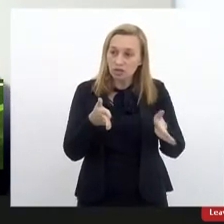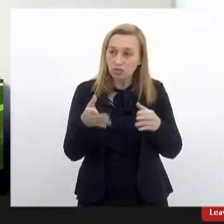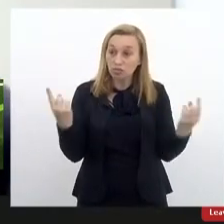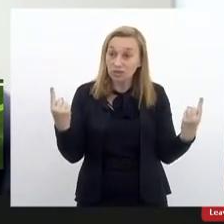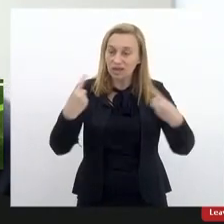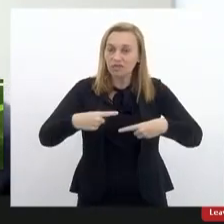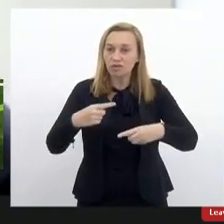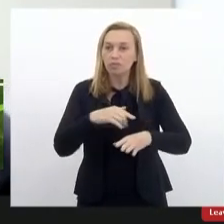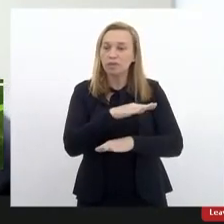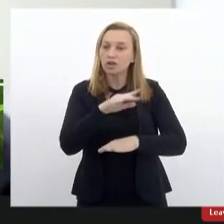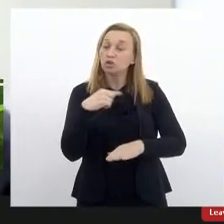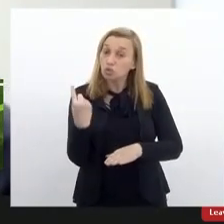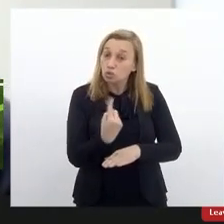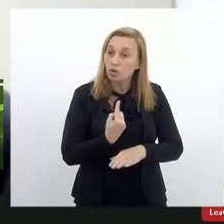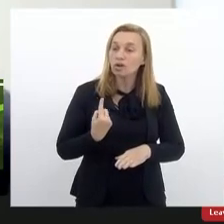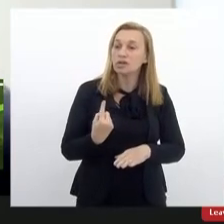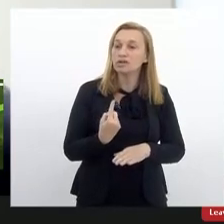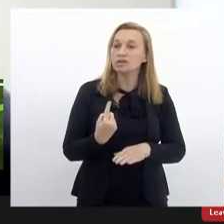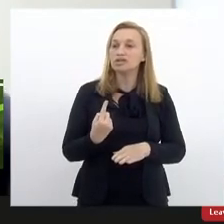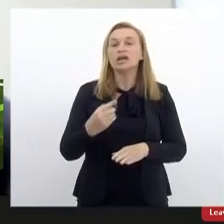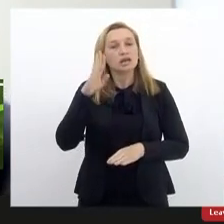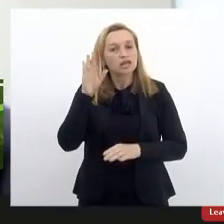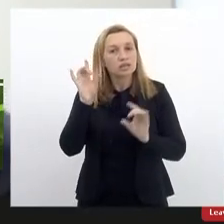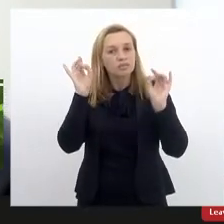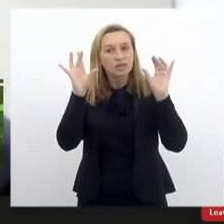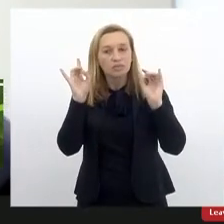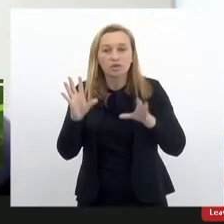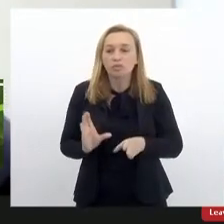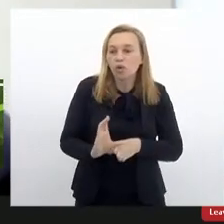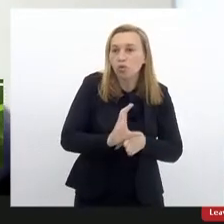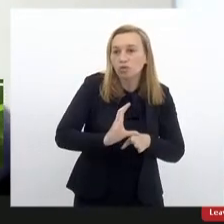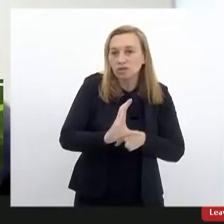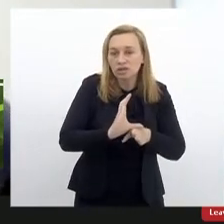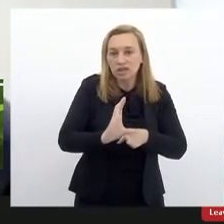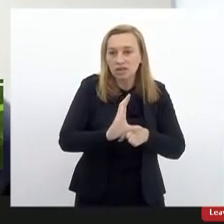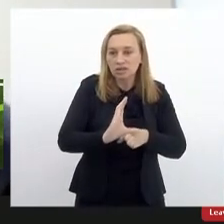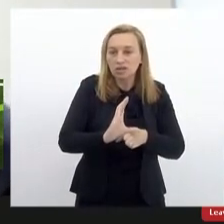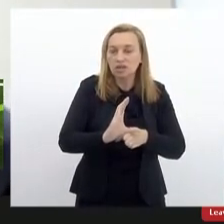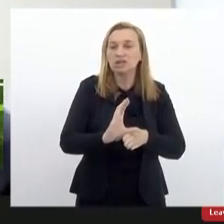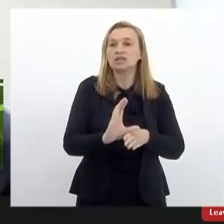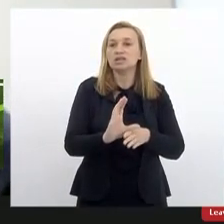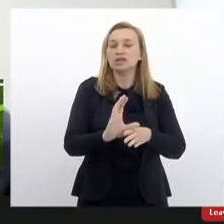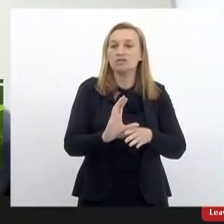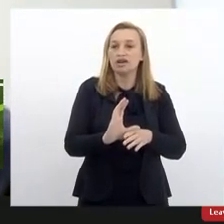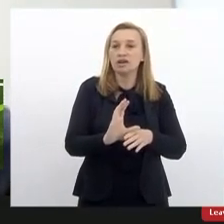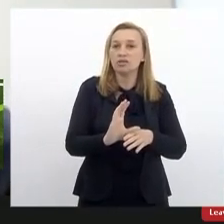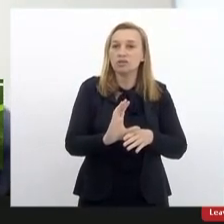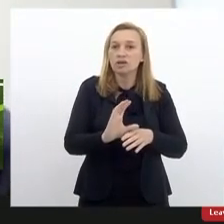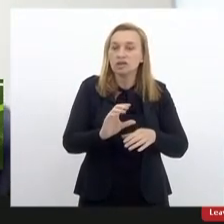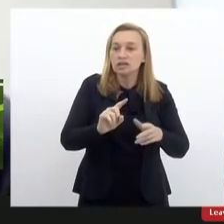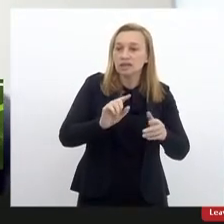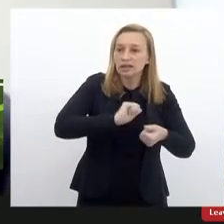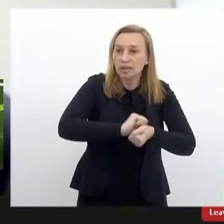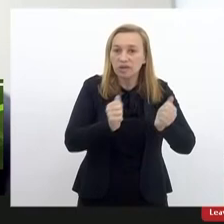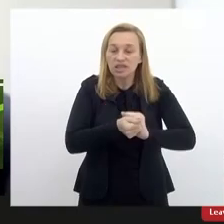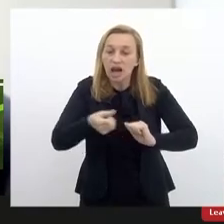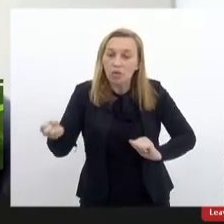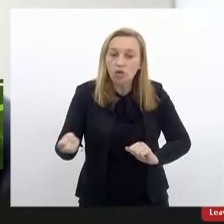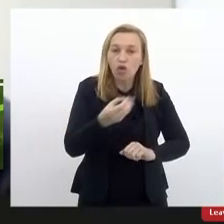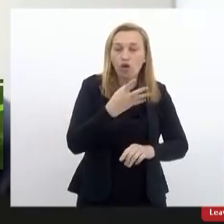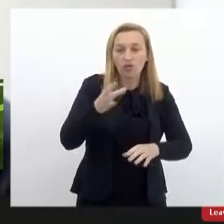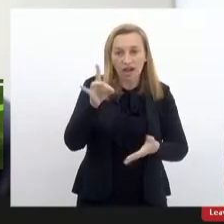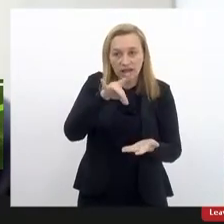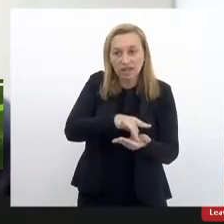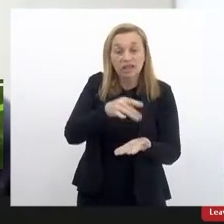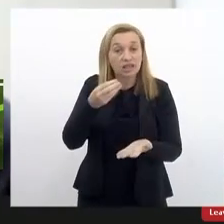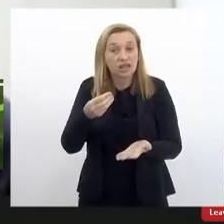desafio para todos nós, especialmente para o Conselho, que teve que se debruçar sobre essa nova realidade e que de alguma forma tem